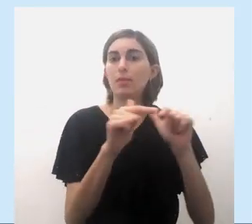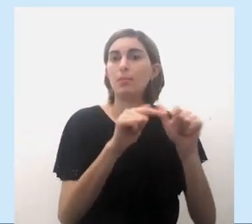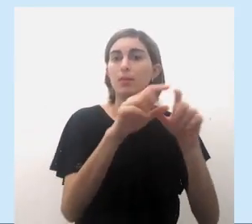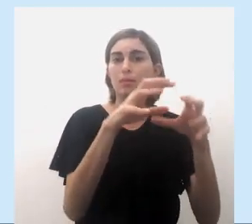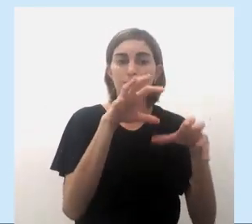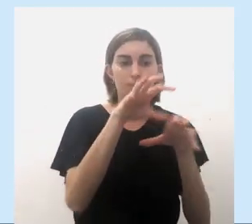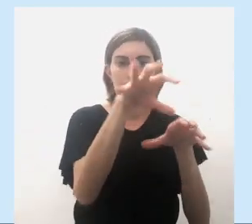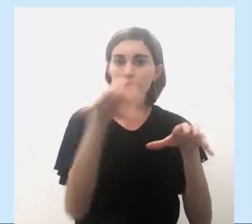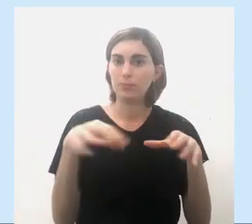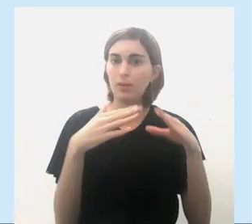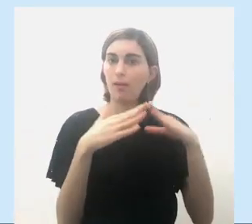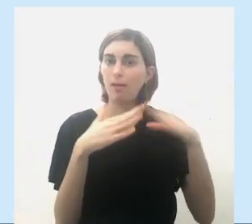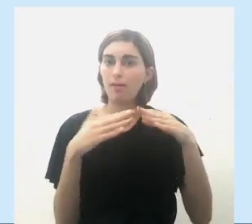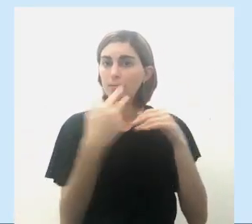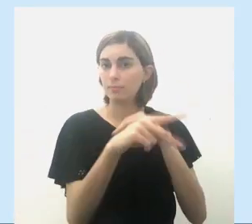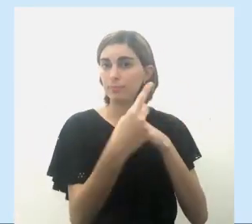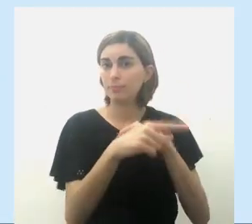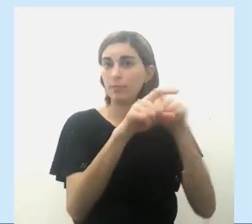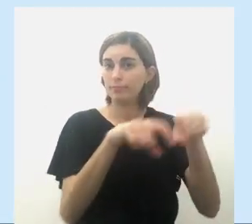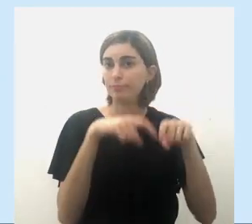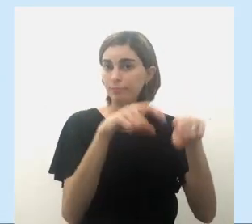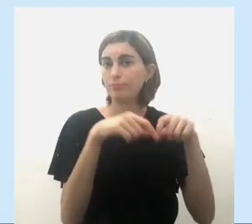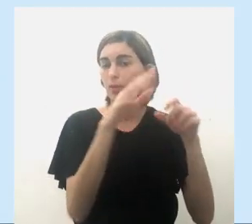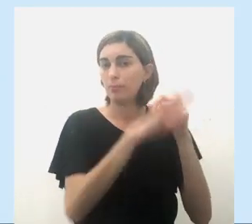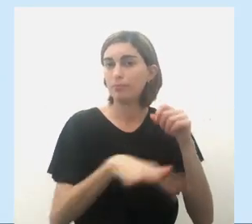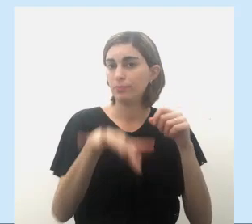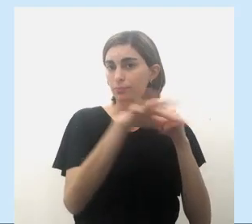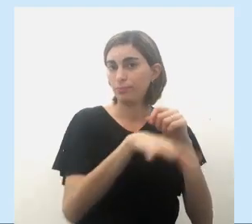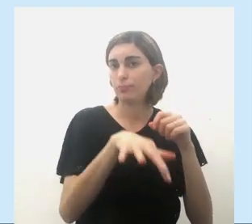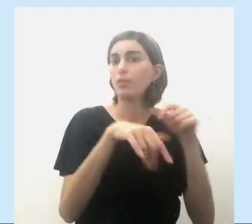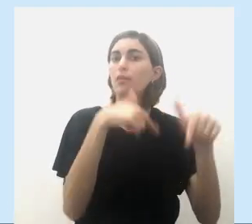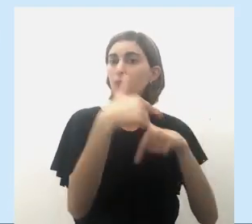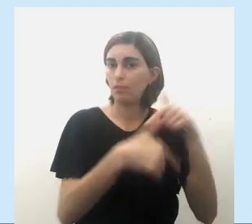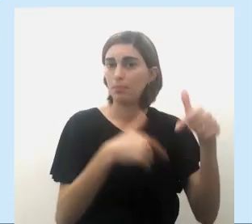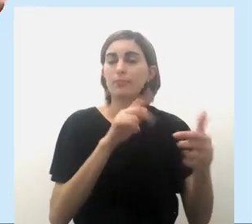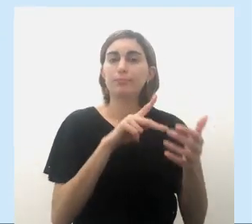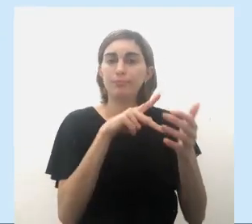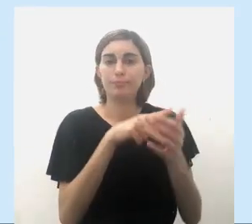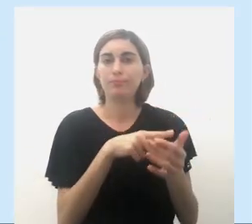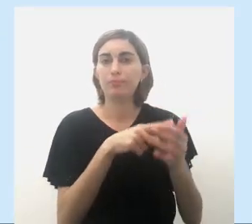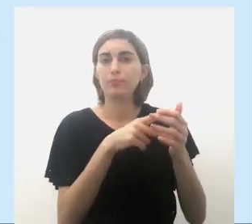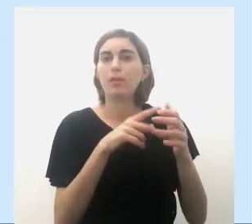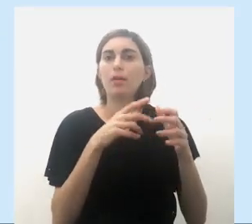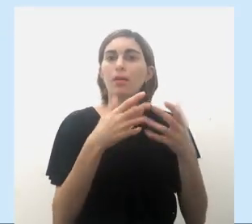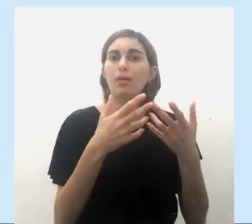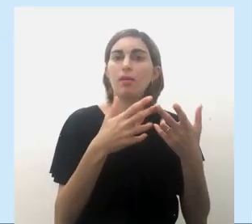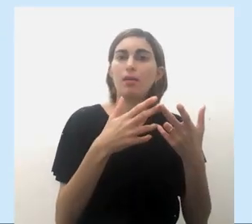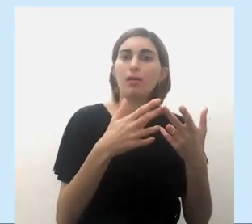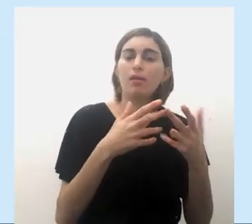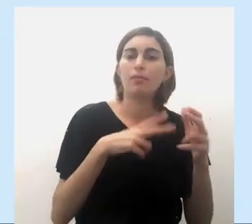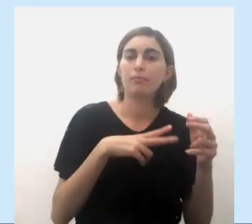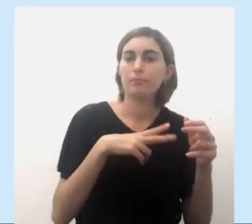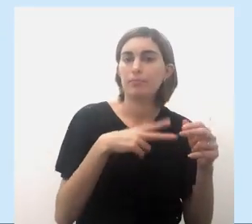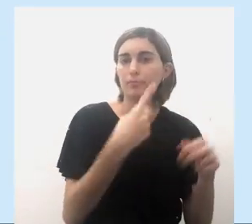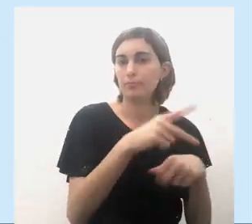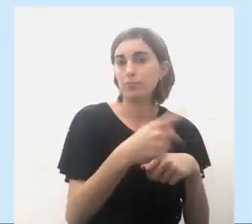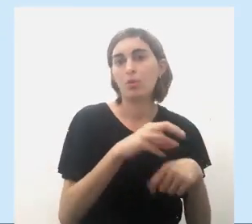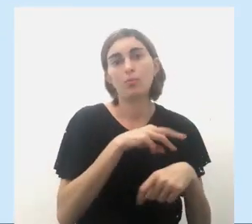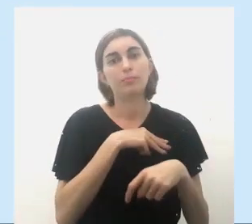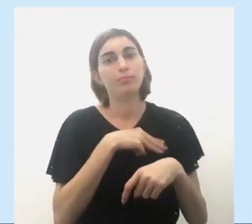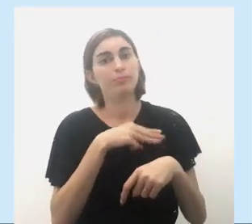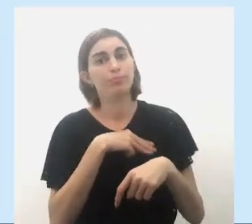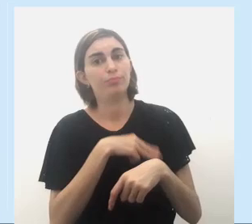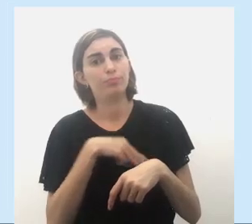trabalhando nas aldeias, porque essas aldeias eram de serviço real, da Câmara, de particular e de